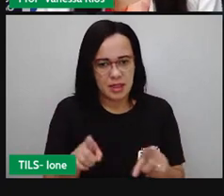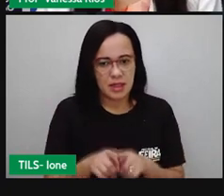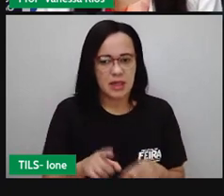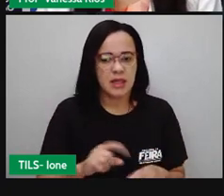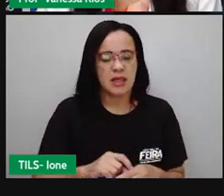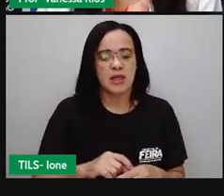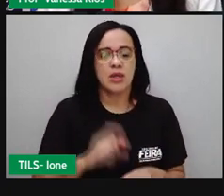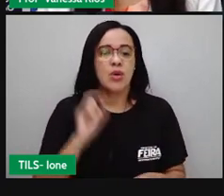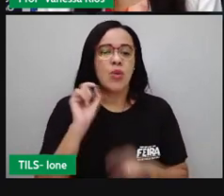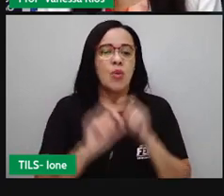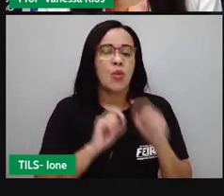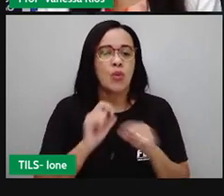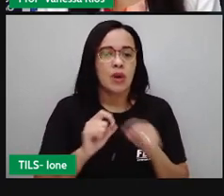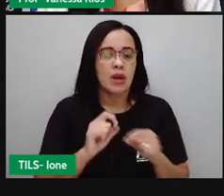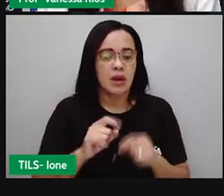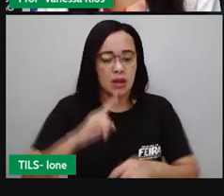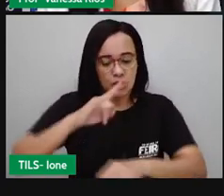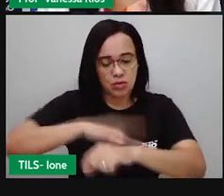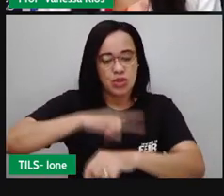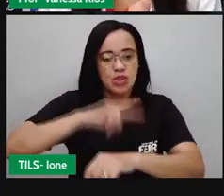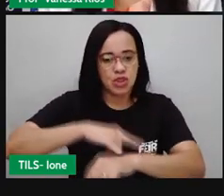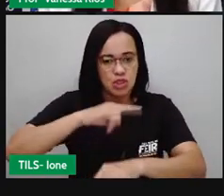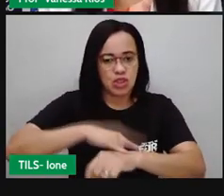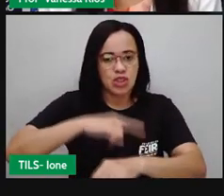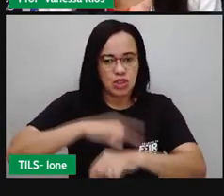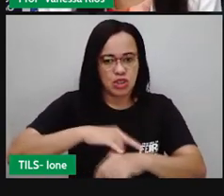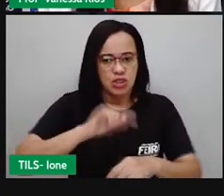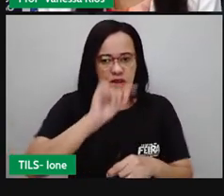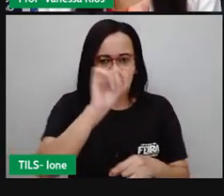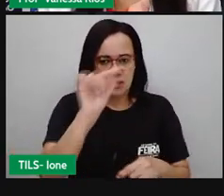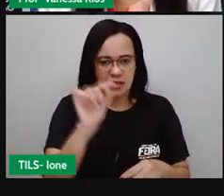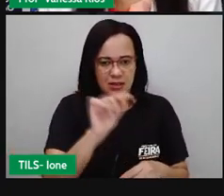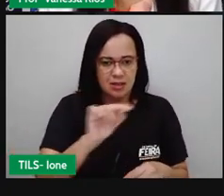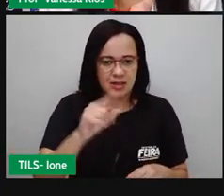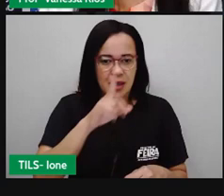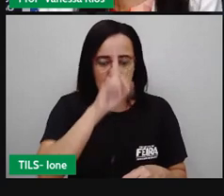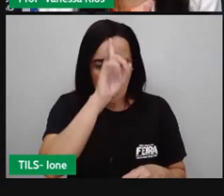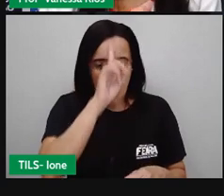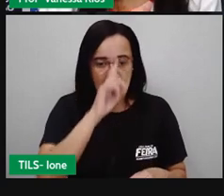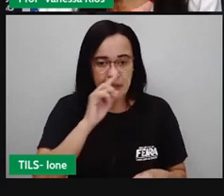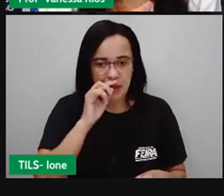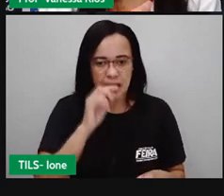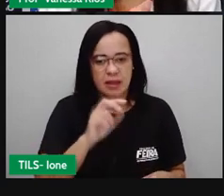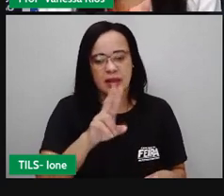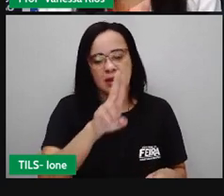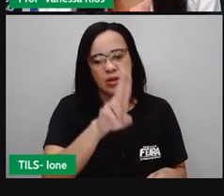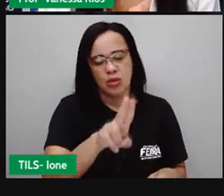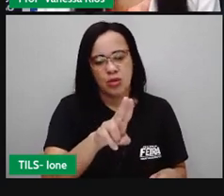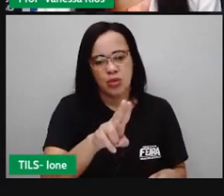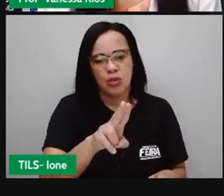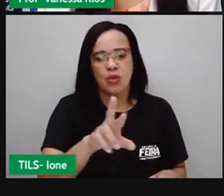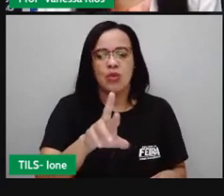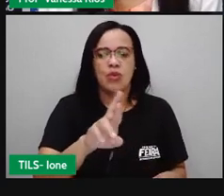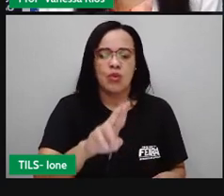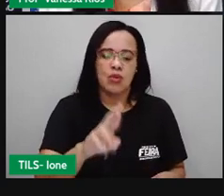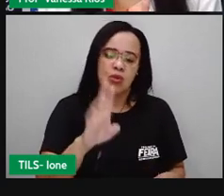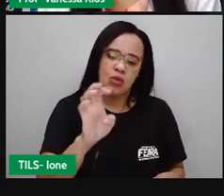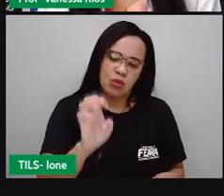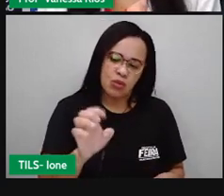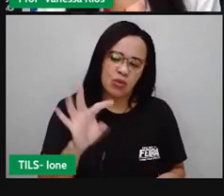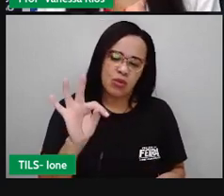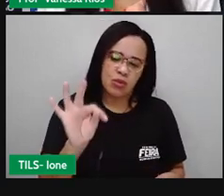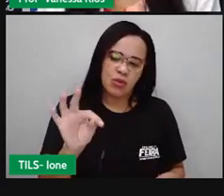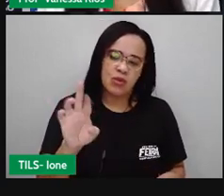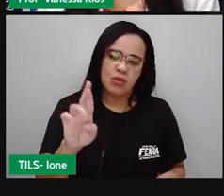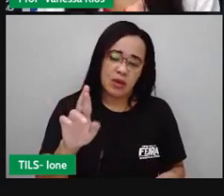levado a urina depois que passa pela bexiga. Que acumula, né? A bexiga enche. Tem uma capacidade. E aí ela vai